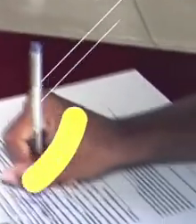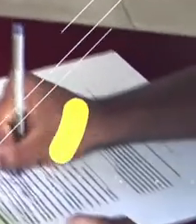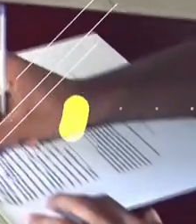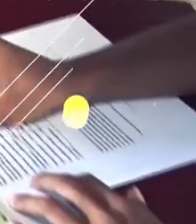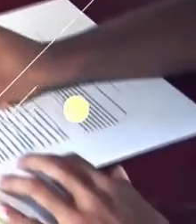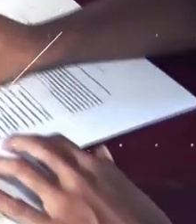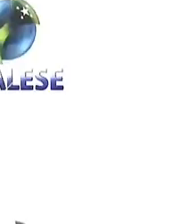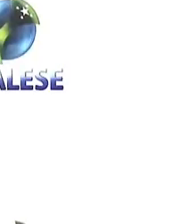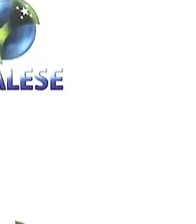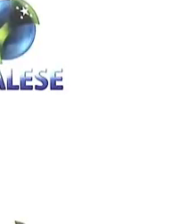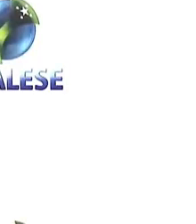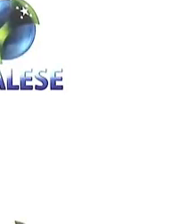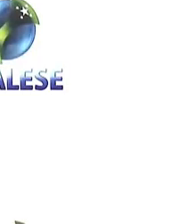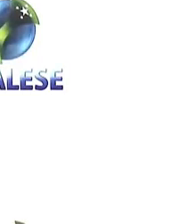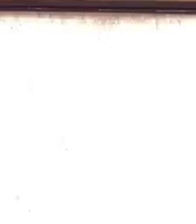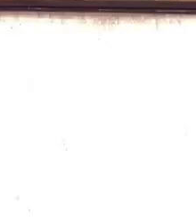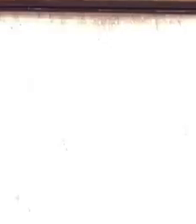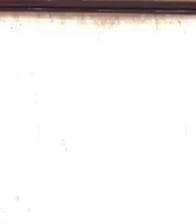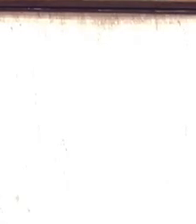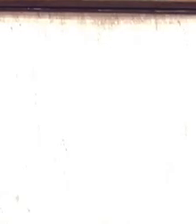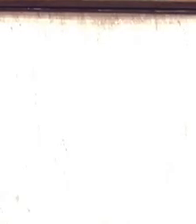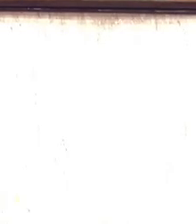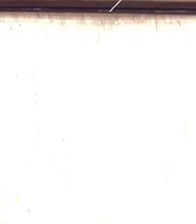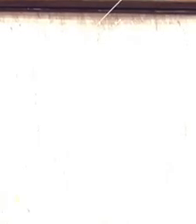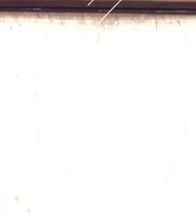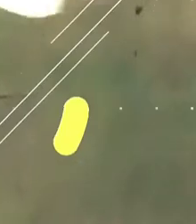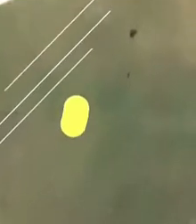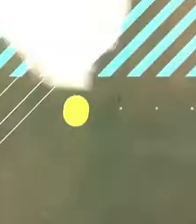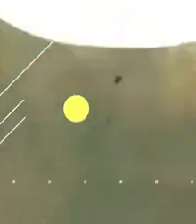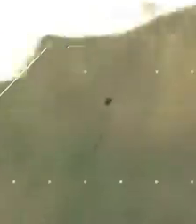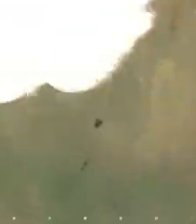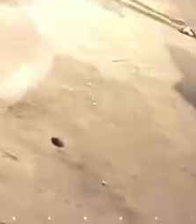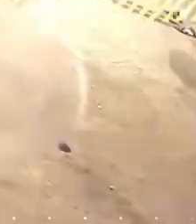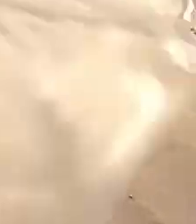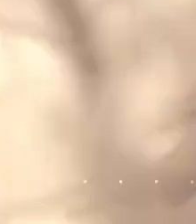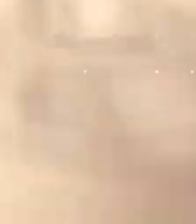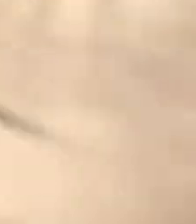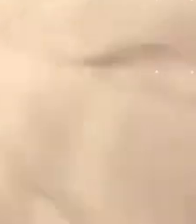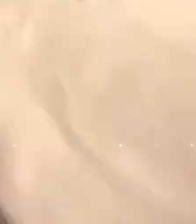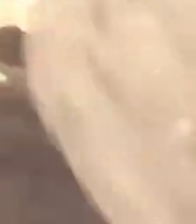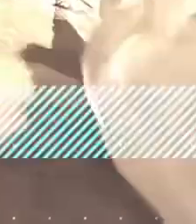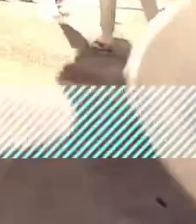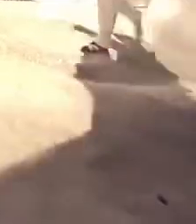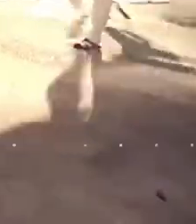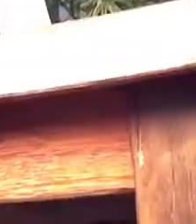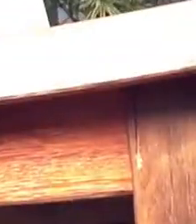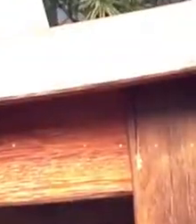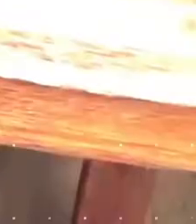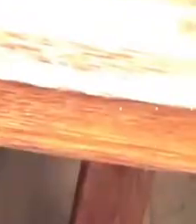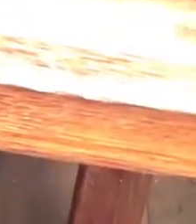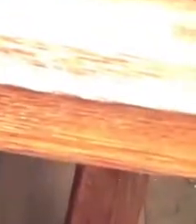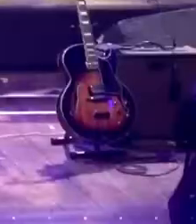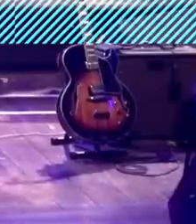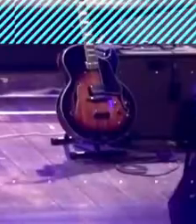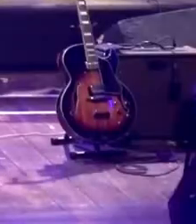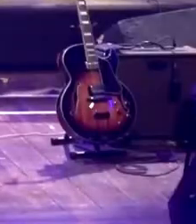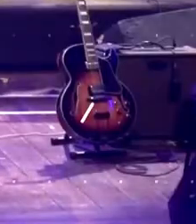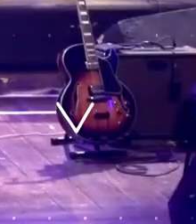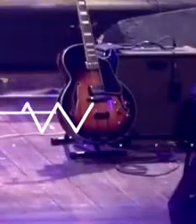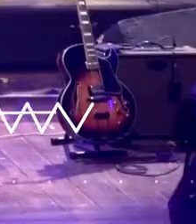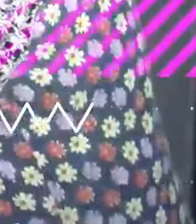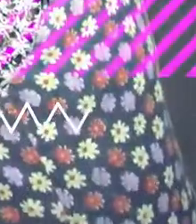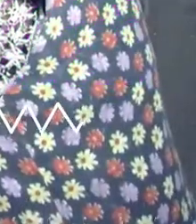levamos a Sergipe o melhor conteúdo legislativo. A história, a cultura, a arte e a gente